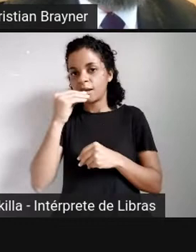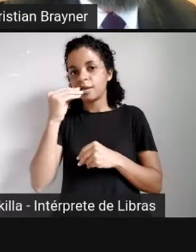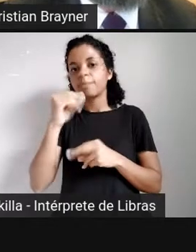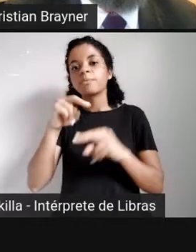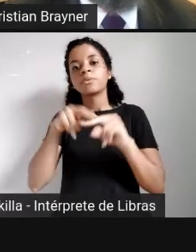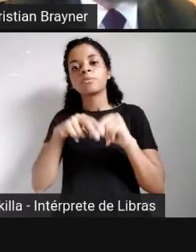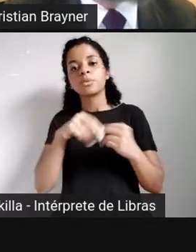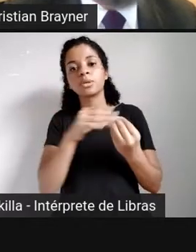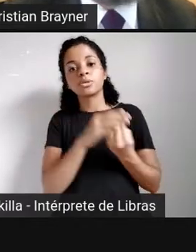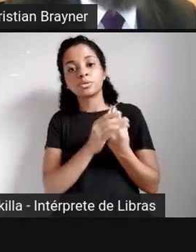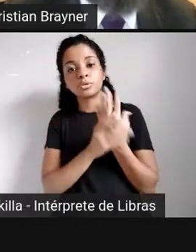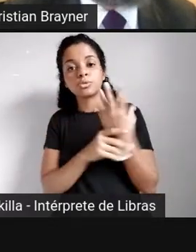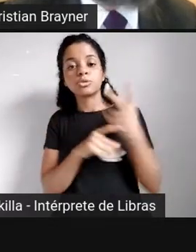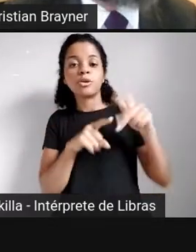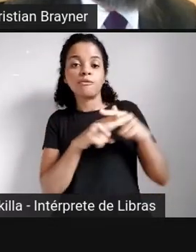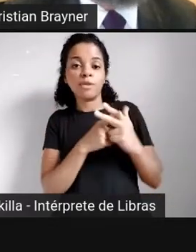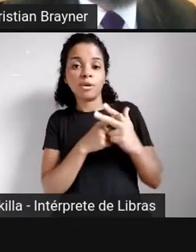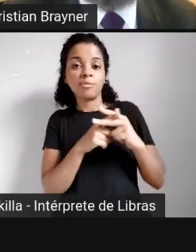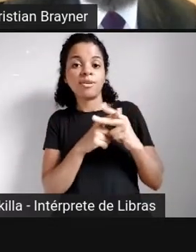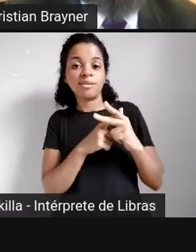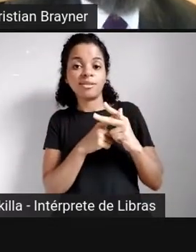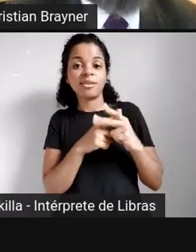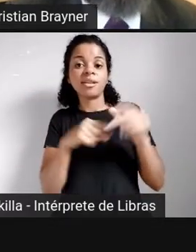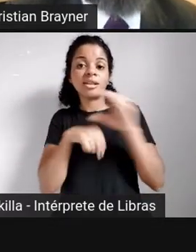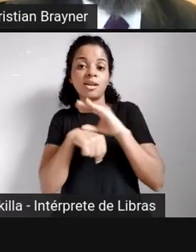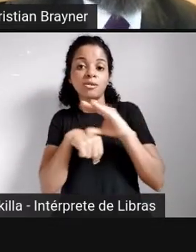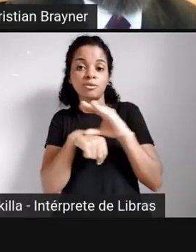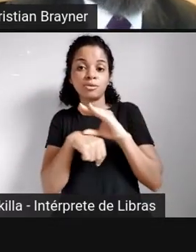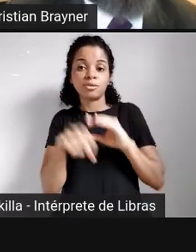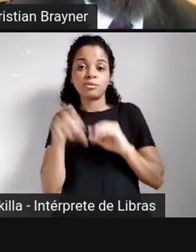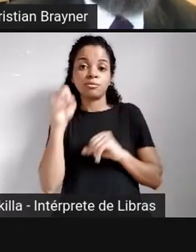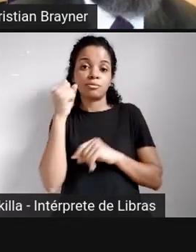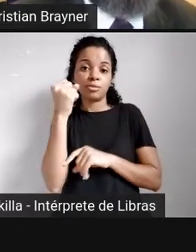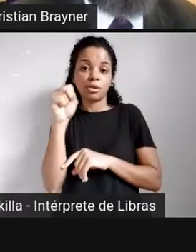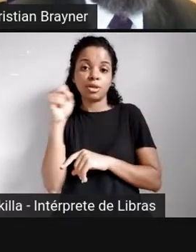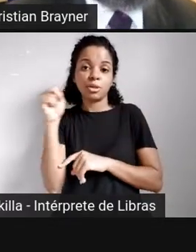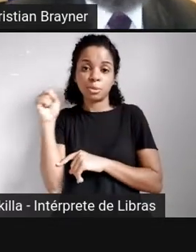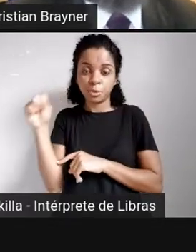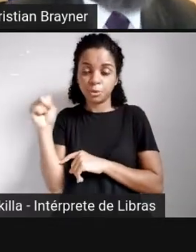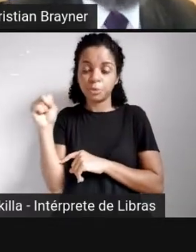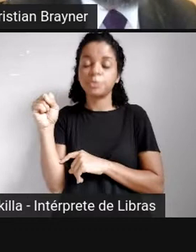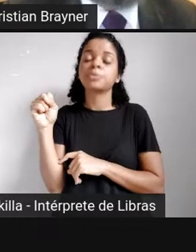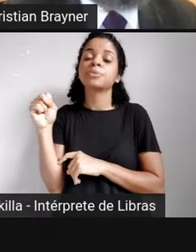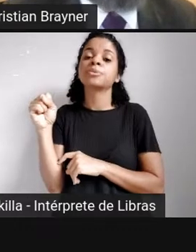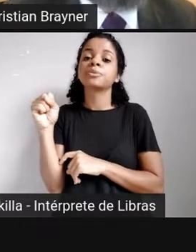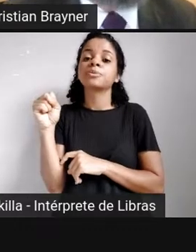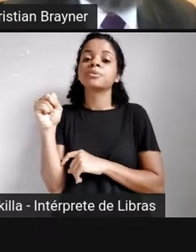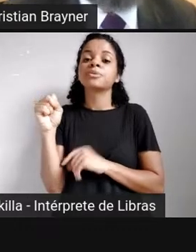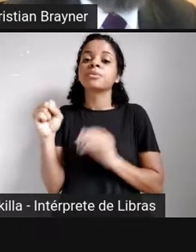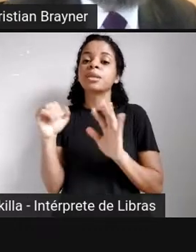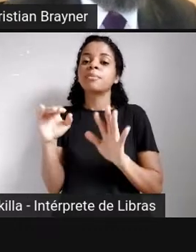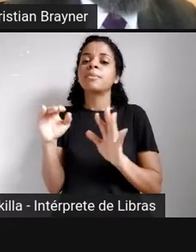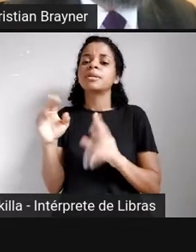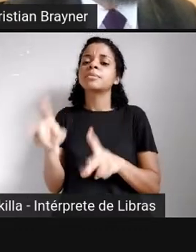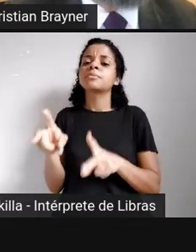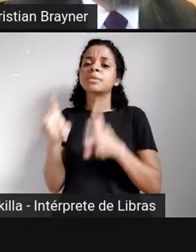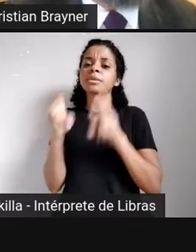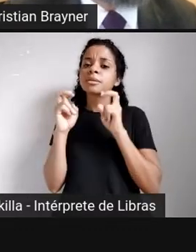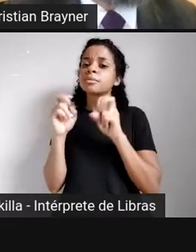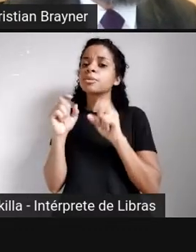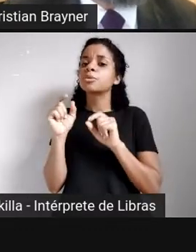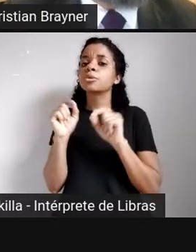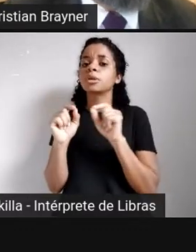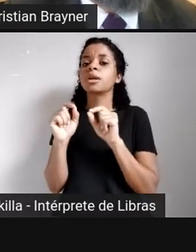Constituição de 88, se optar pela expressão instrumento, talvez seja mais adequada. Só que nós observamos desde 88